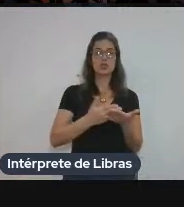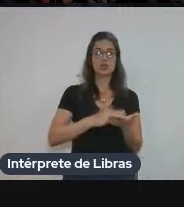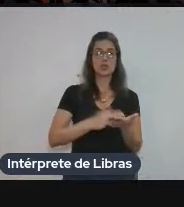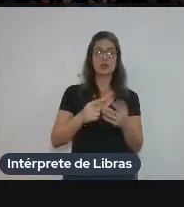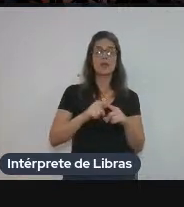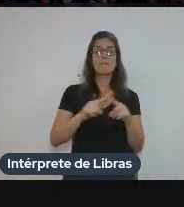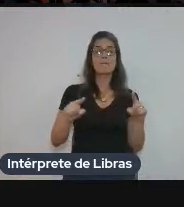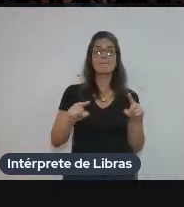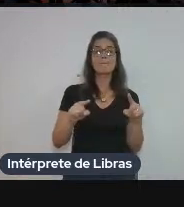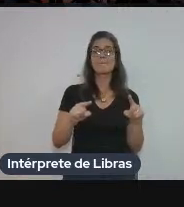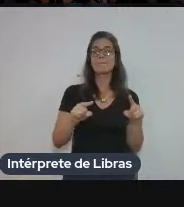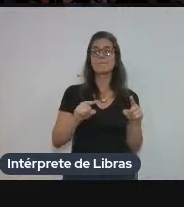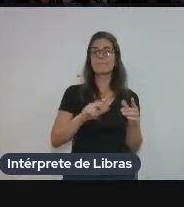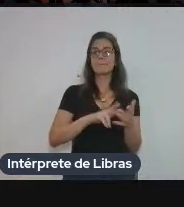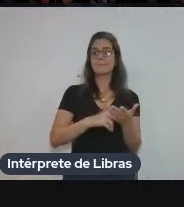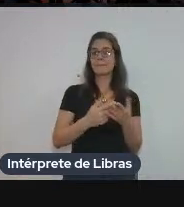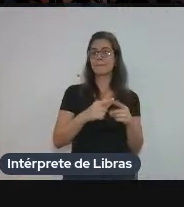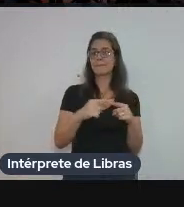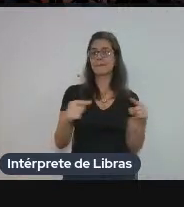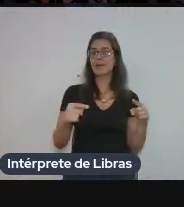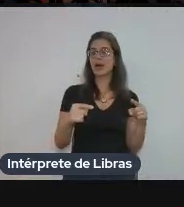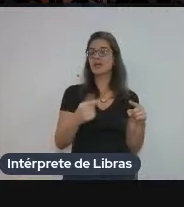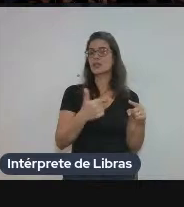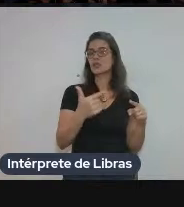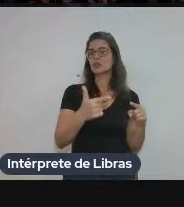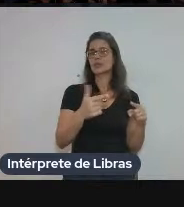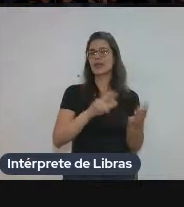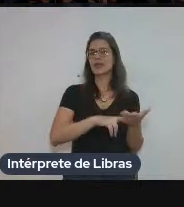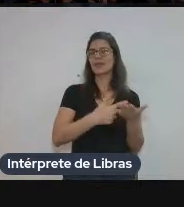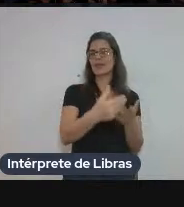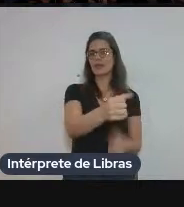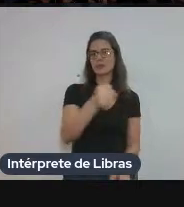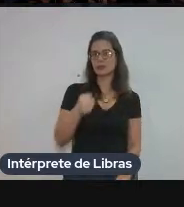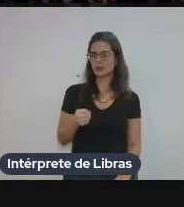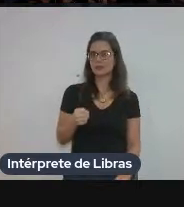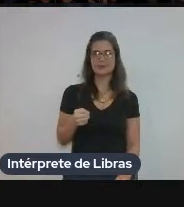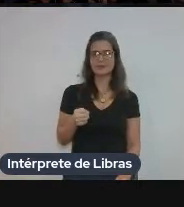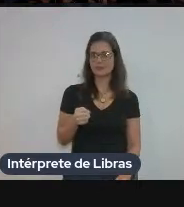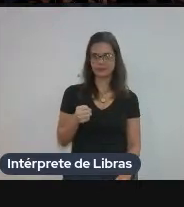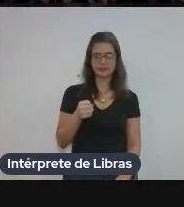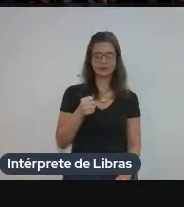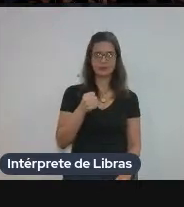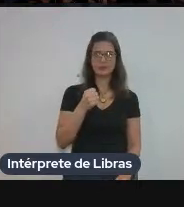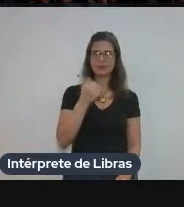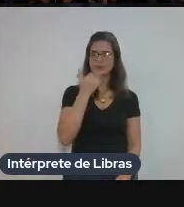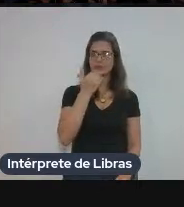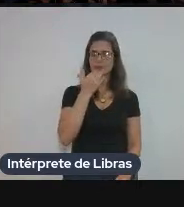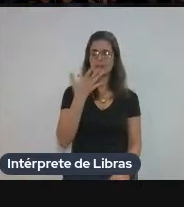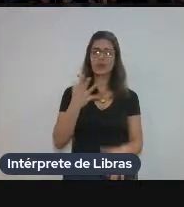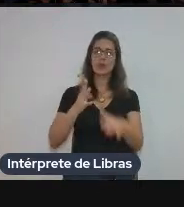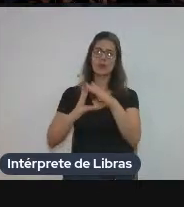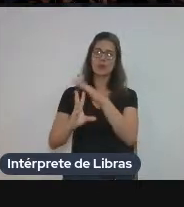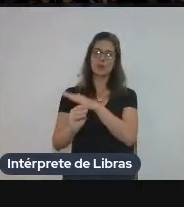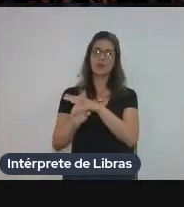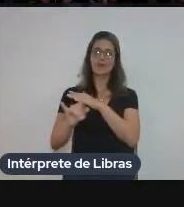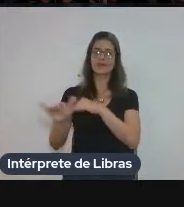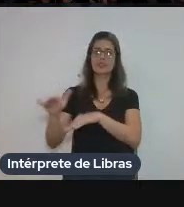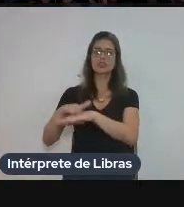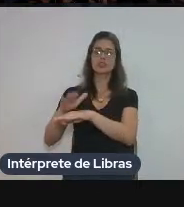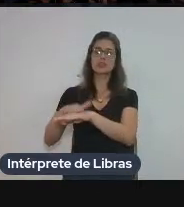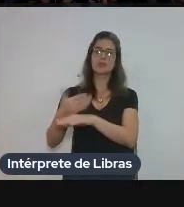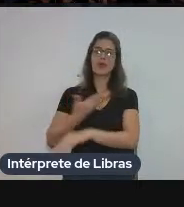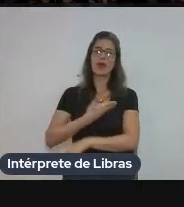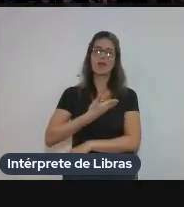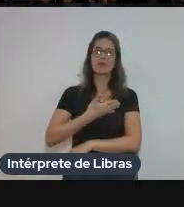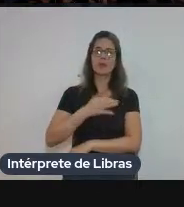intérprete não é te fornecido, Você não... Ninguém vai te dar esse intérprete. Então, esse imigrante vai trazer um amigo, alguém que ele